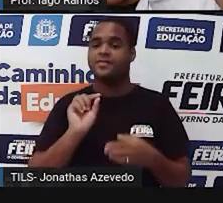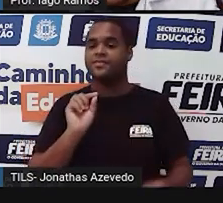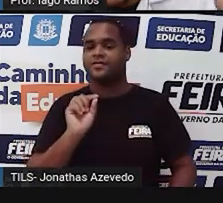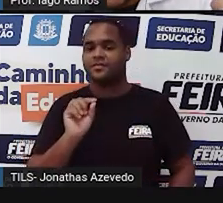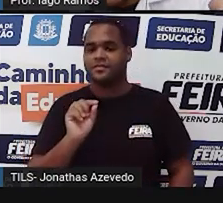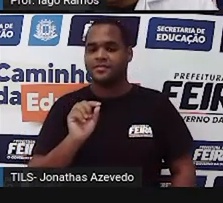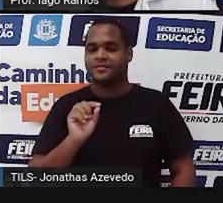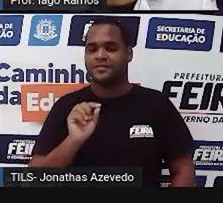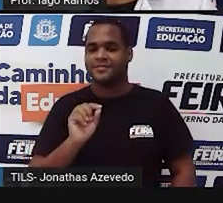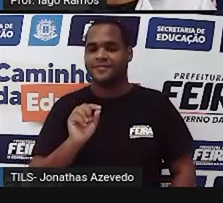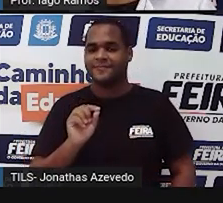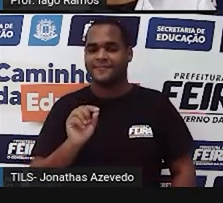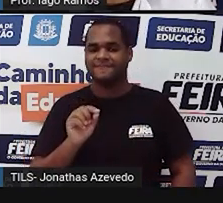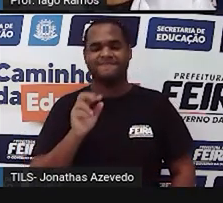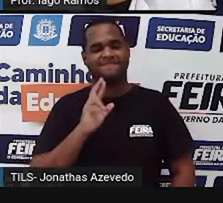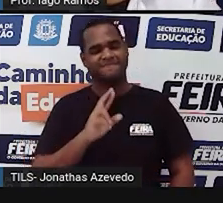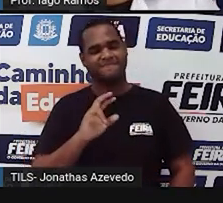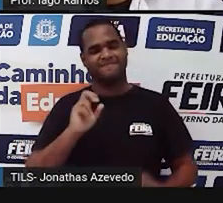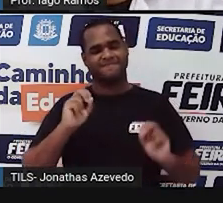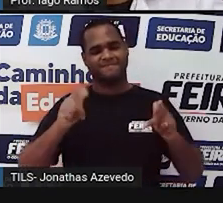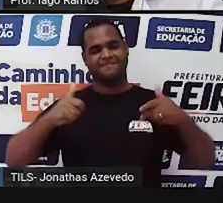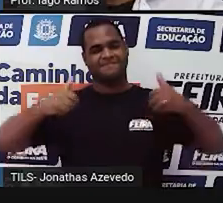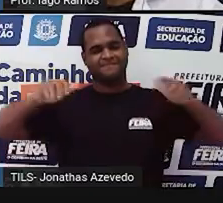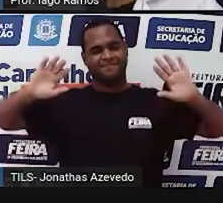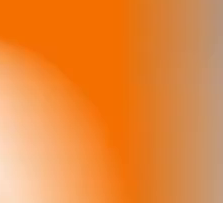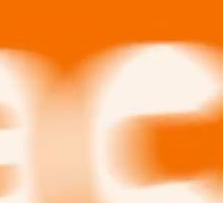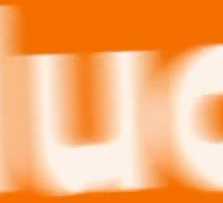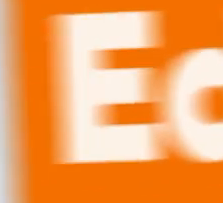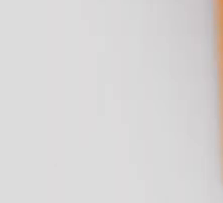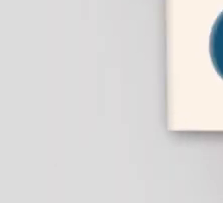matemática é... É isso aí. Até a próxima!